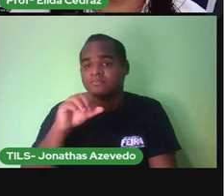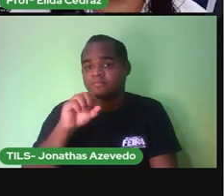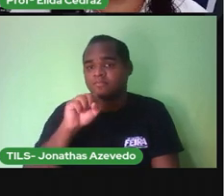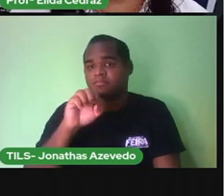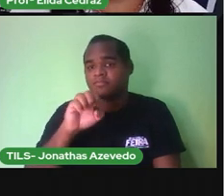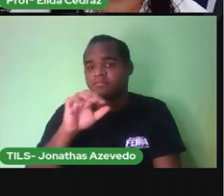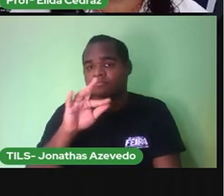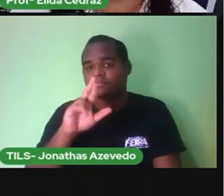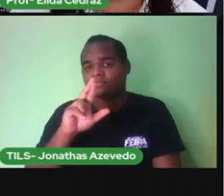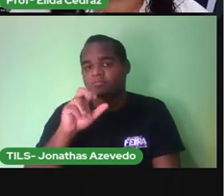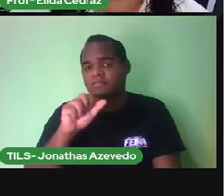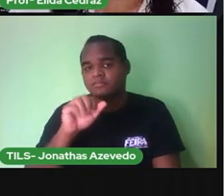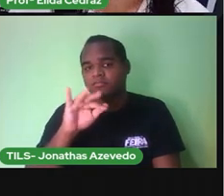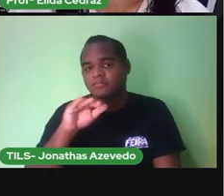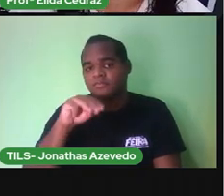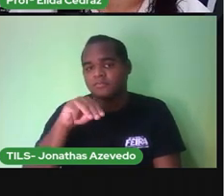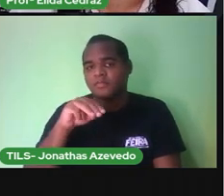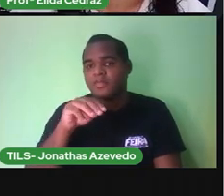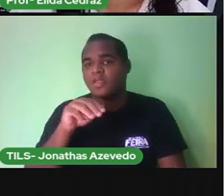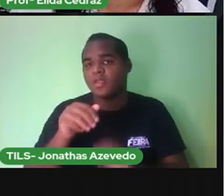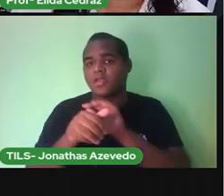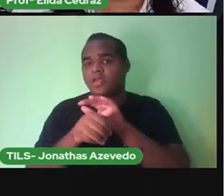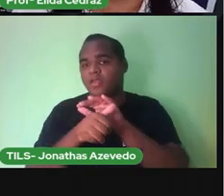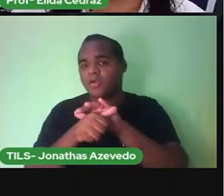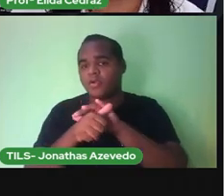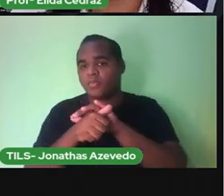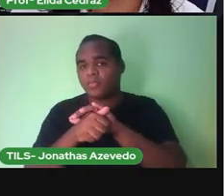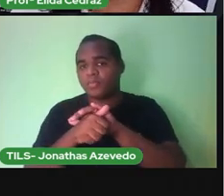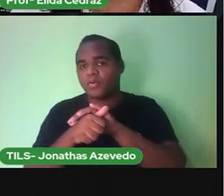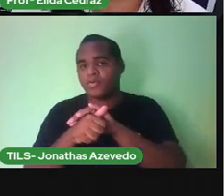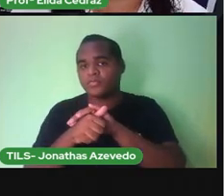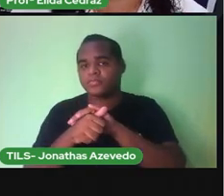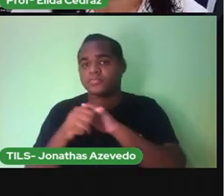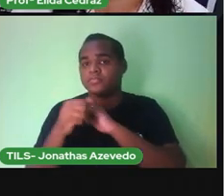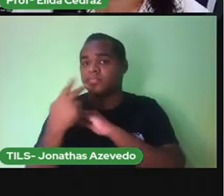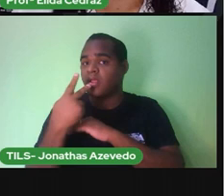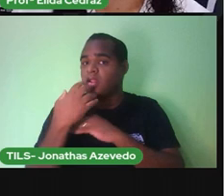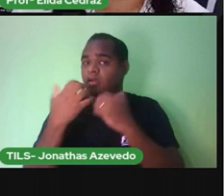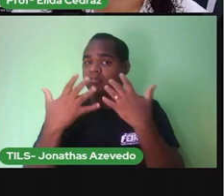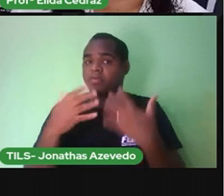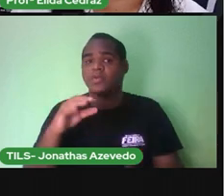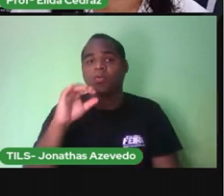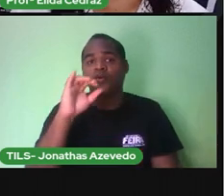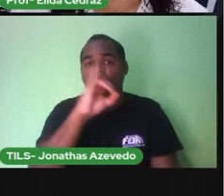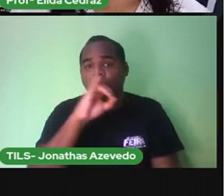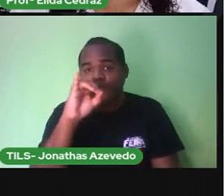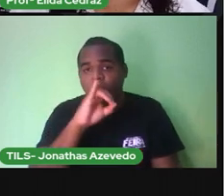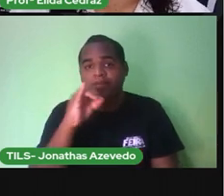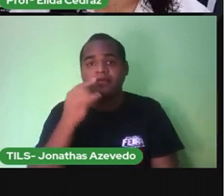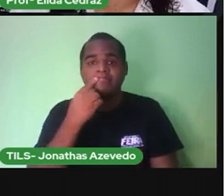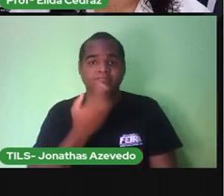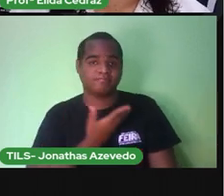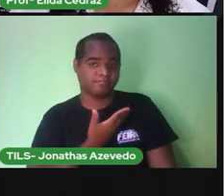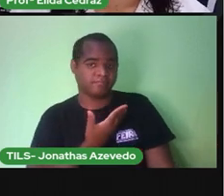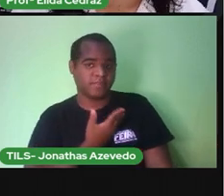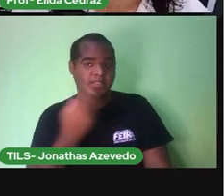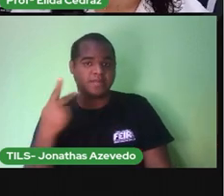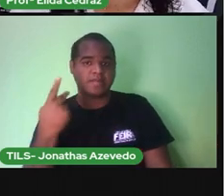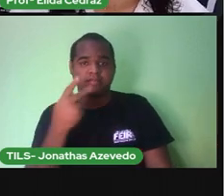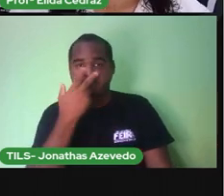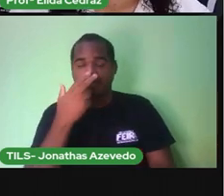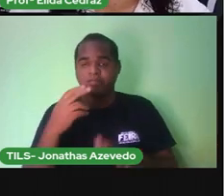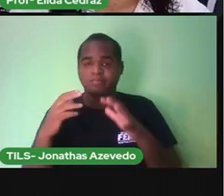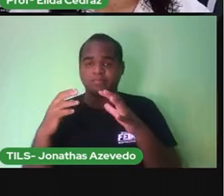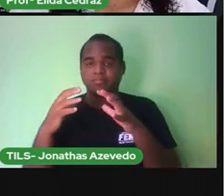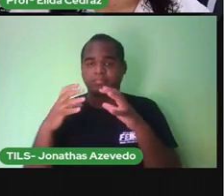o porco espinho. Oi, Serafim! Nossa amiga Benedita está encalhada numa árvore aqui perto e